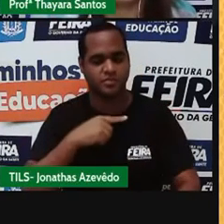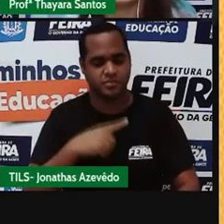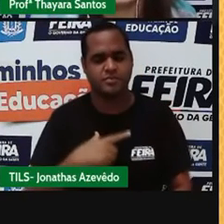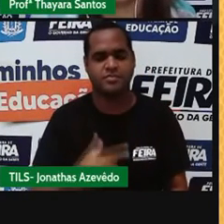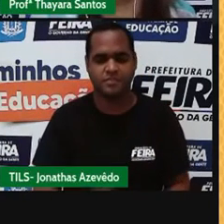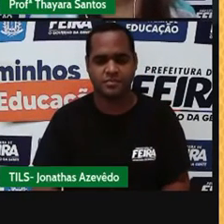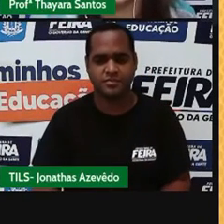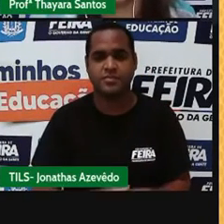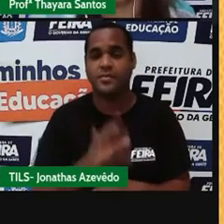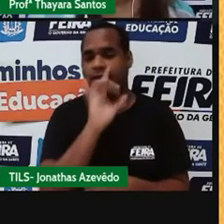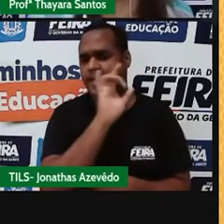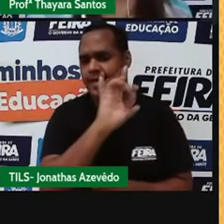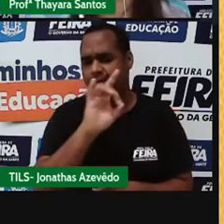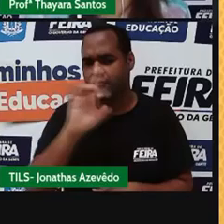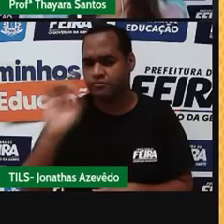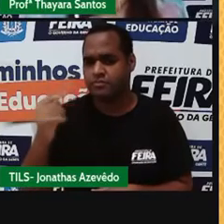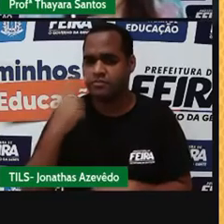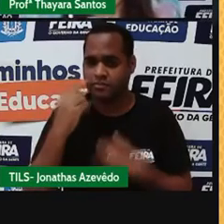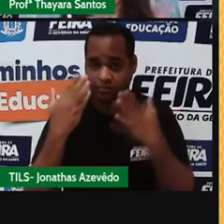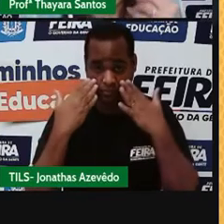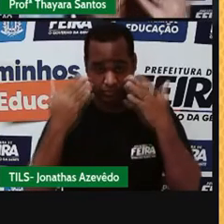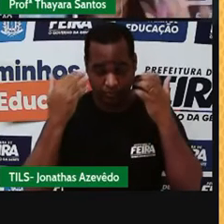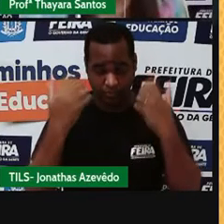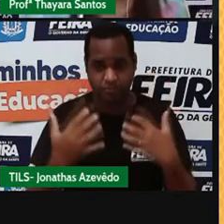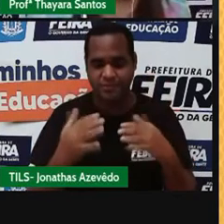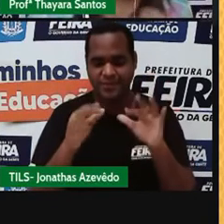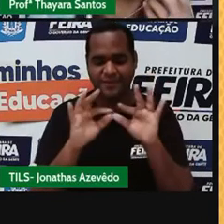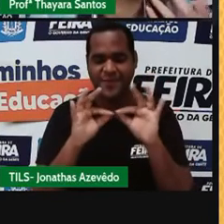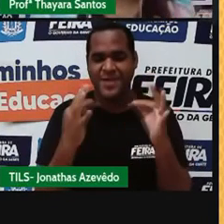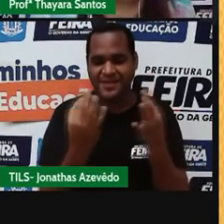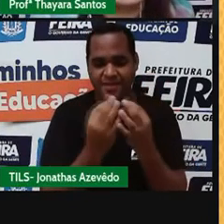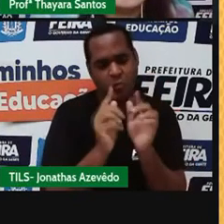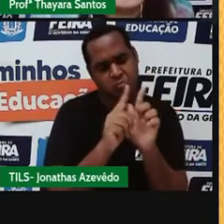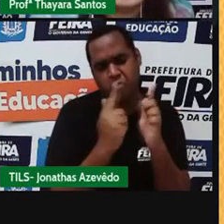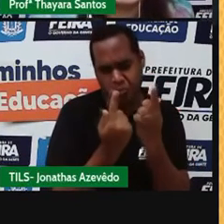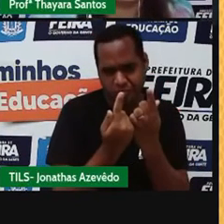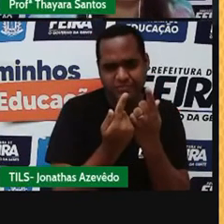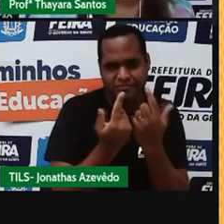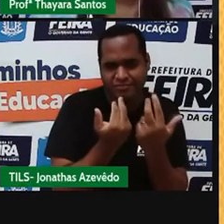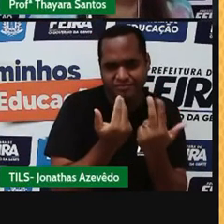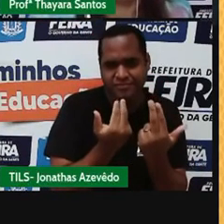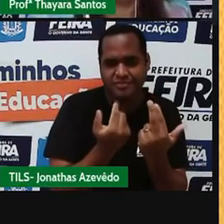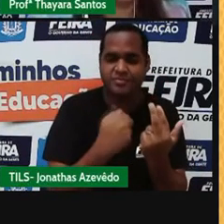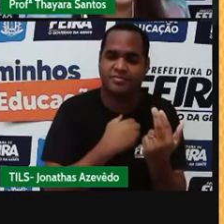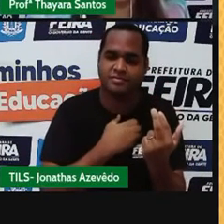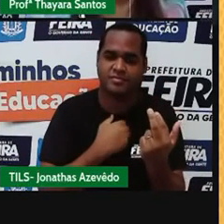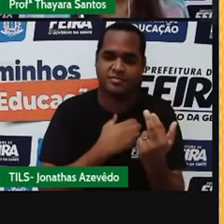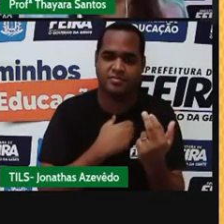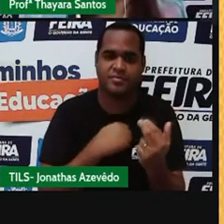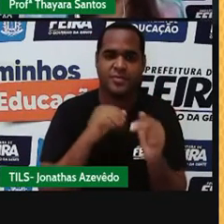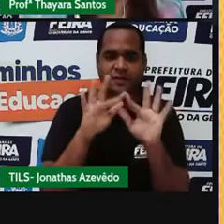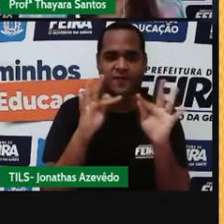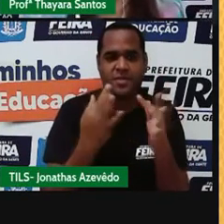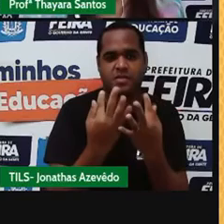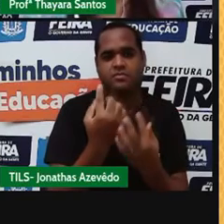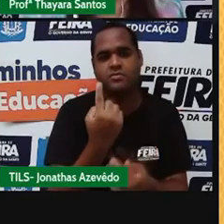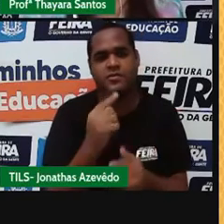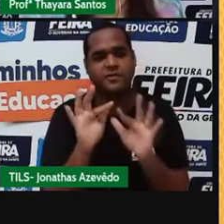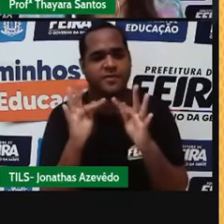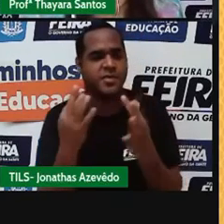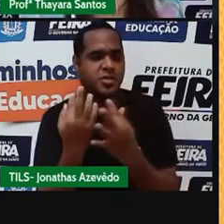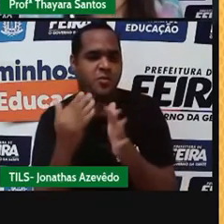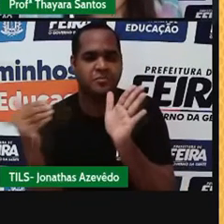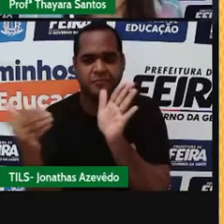E cada coluna representa uma família ou um grupo. Então, aqui a gente tem a família 1, família 2,